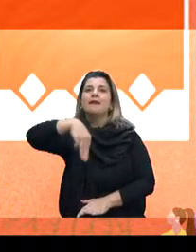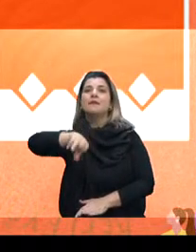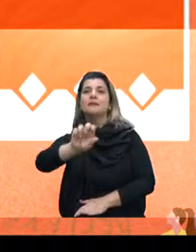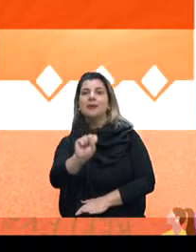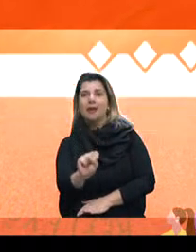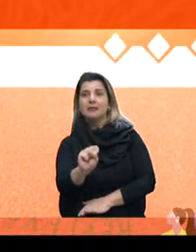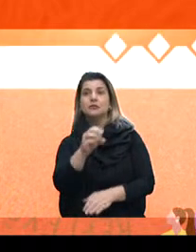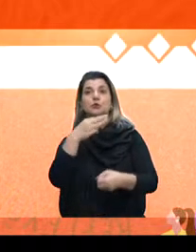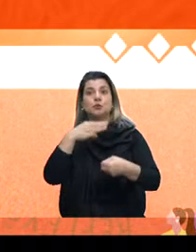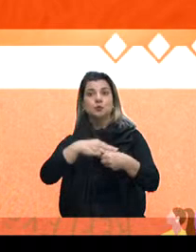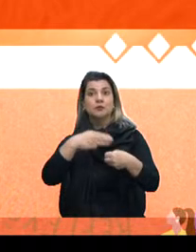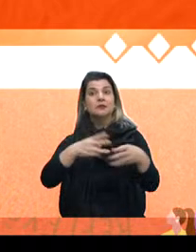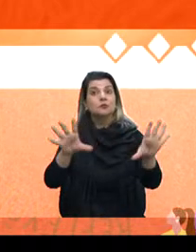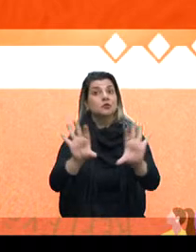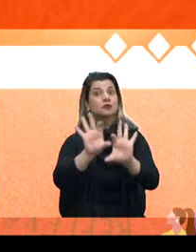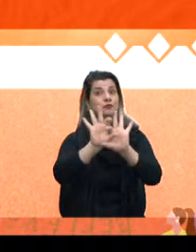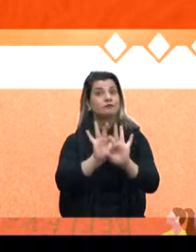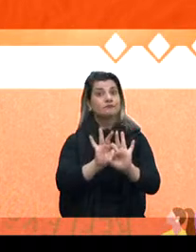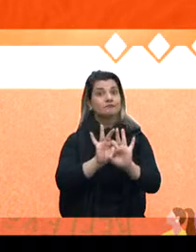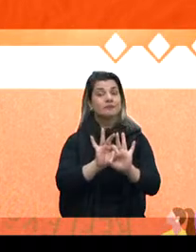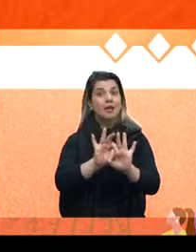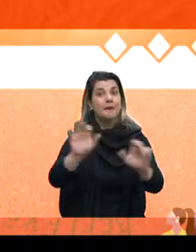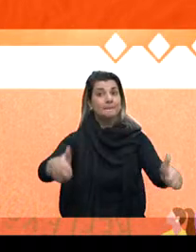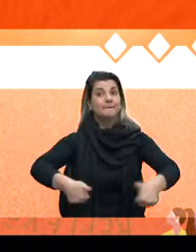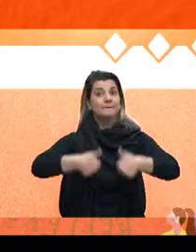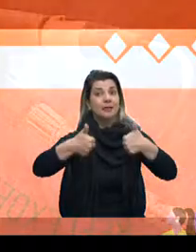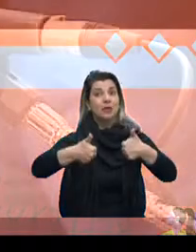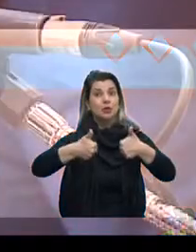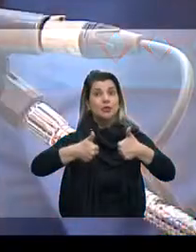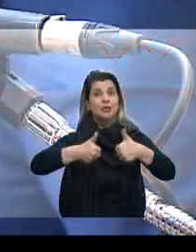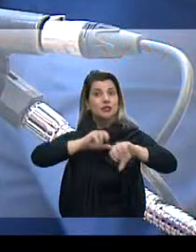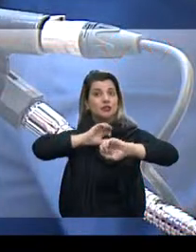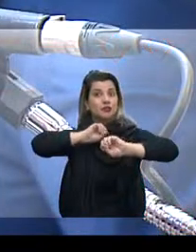municípios seja vinculado aos índices de melhoria da educação.